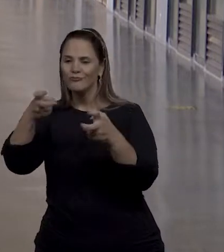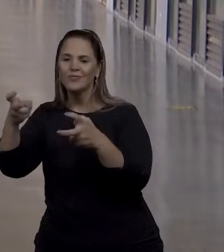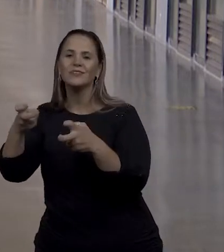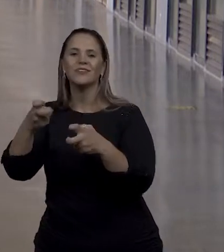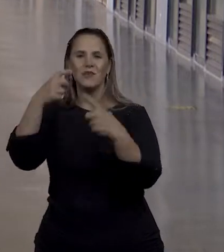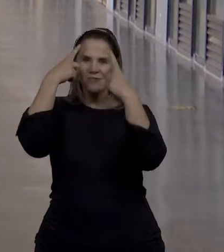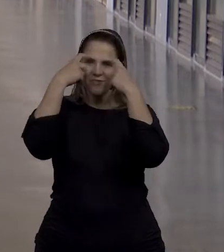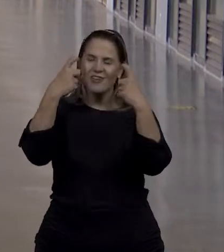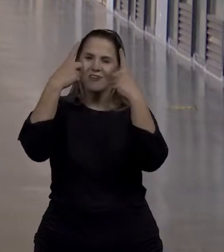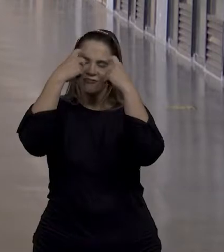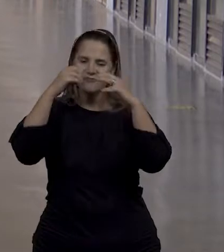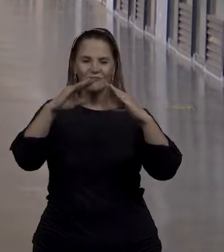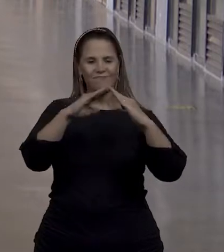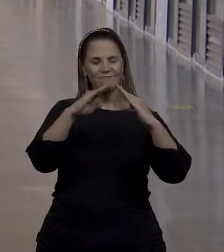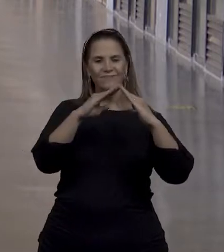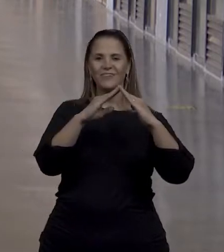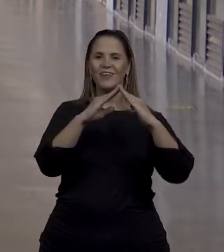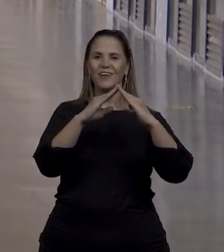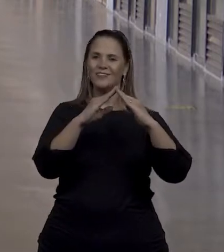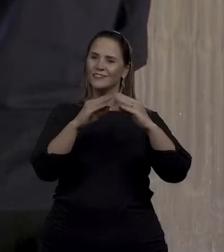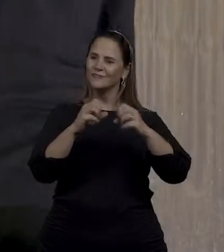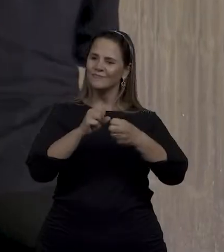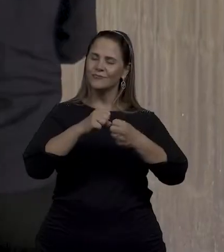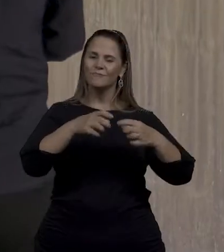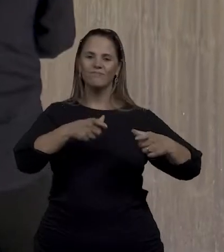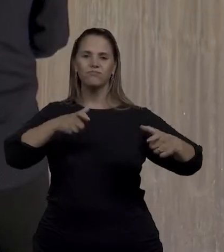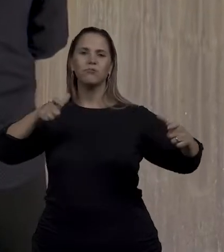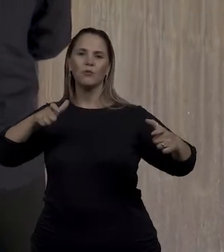dar apoio para esse público.